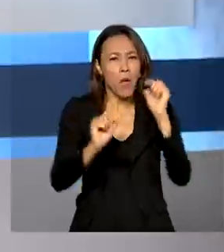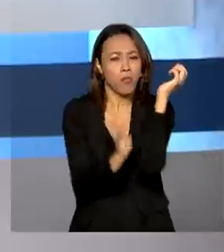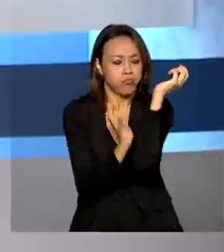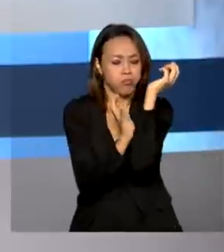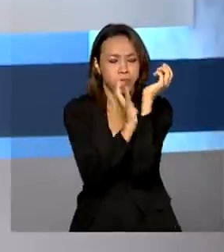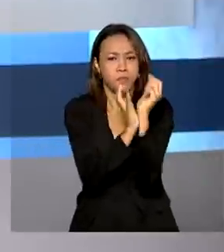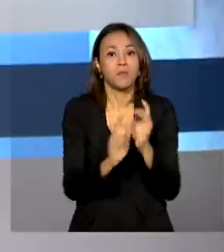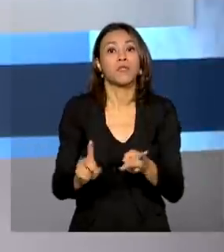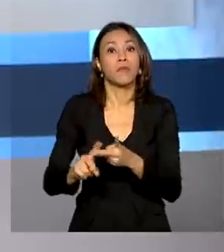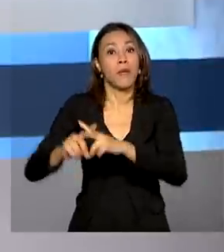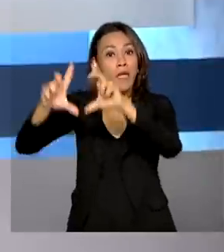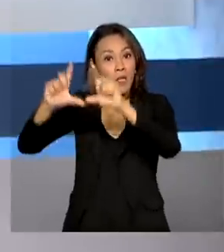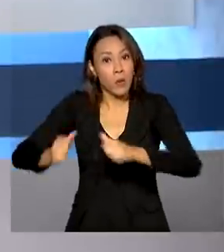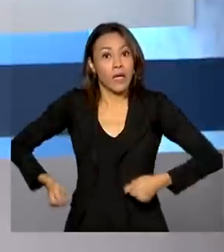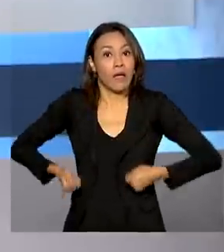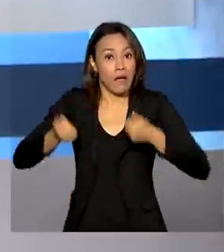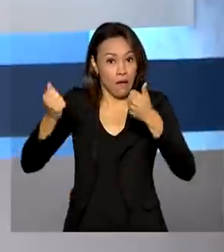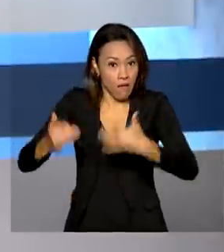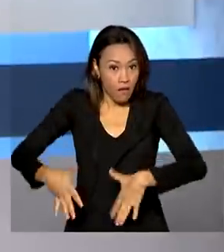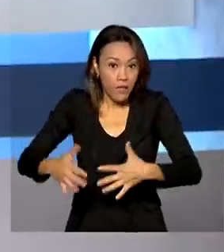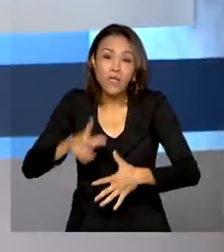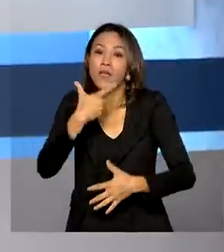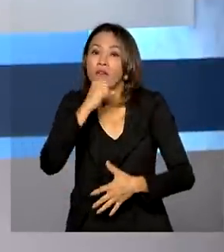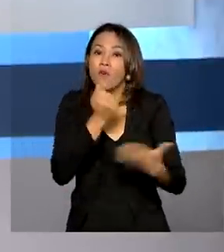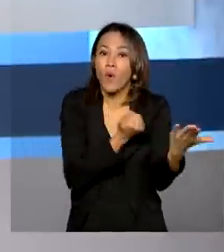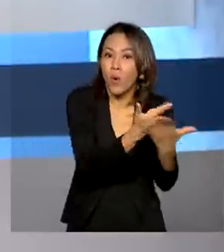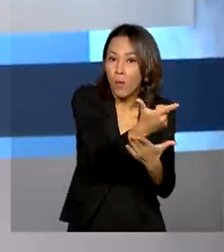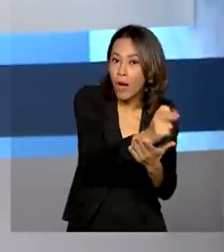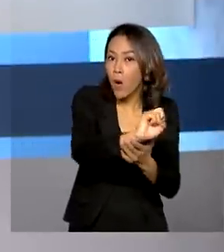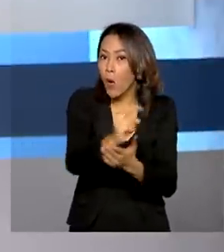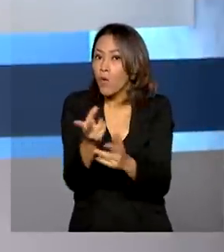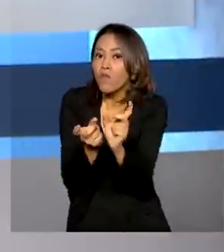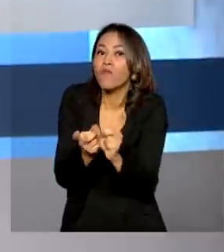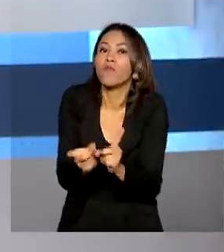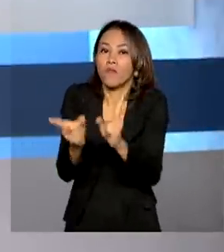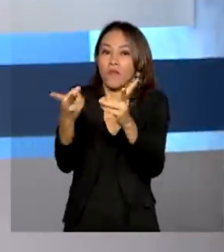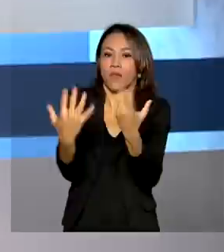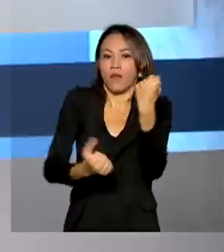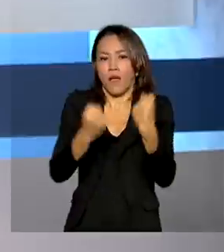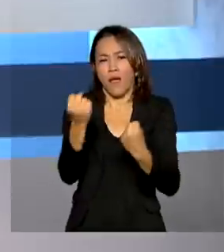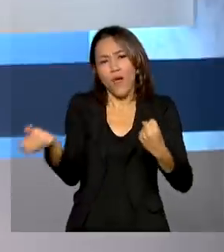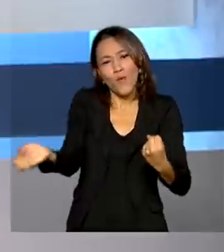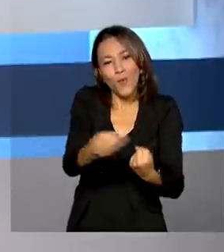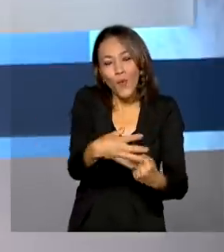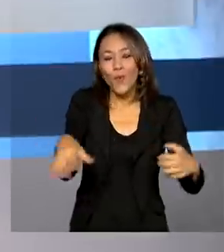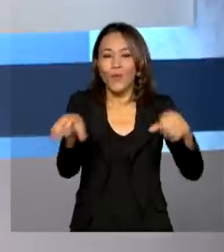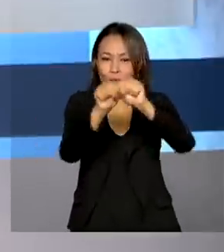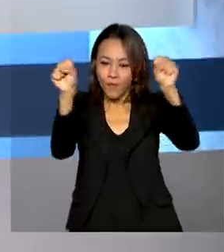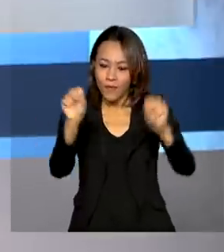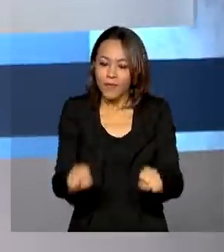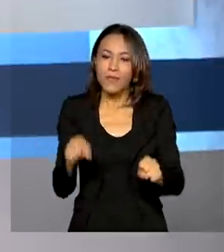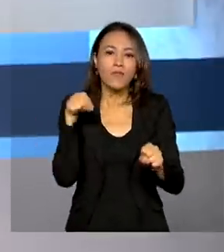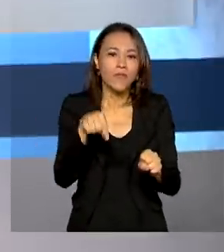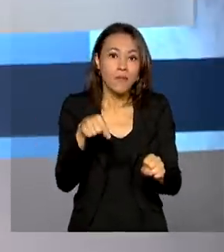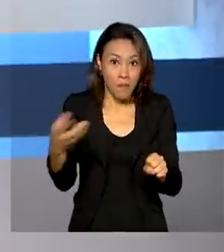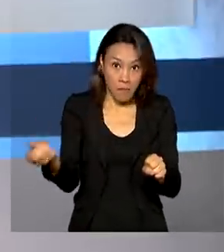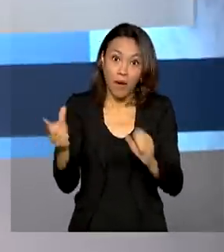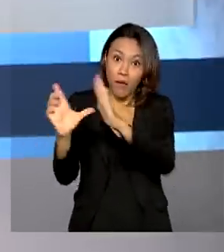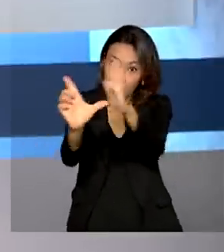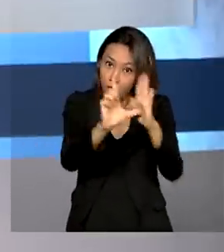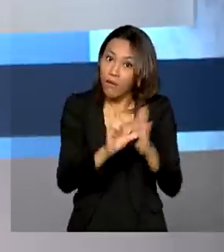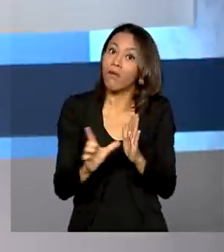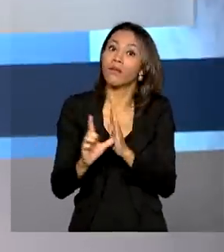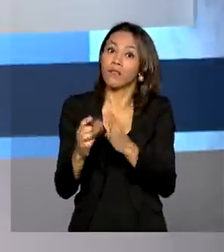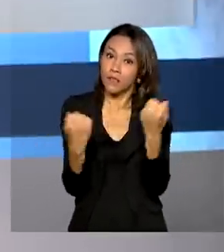custos para quem for comprar ou vender um veículo. É o que permite um novo sistema eletrônico para lojas de carros, que já está